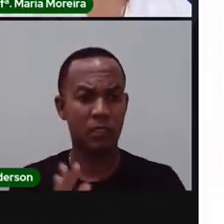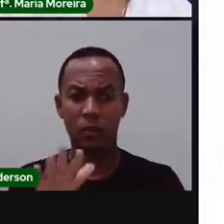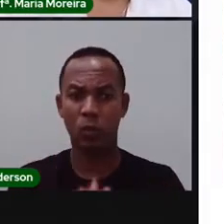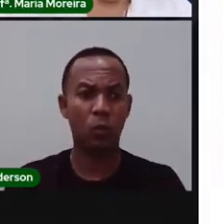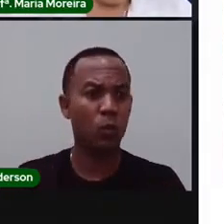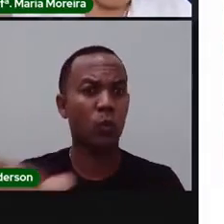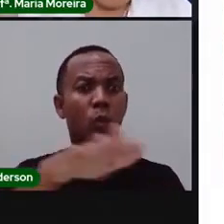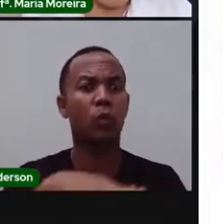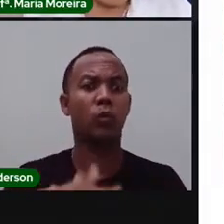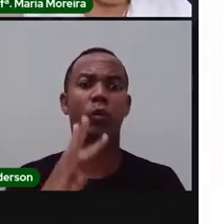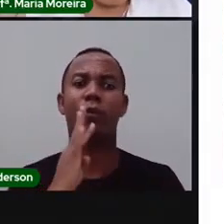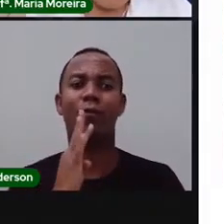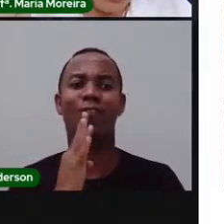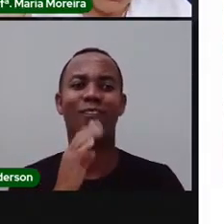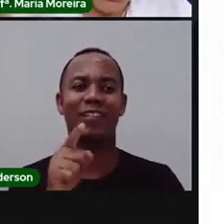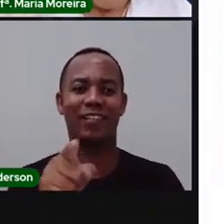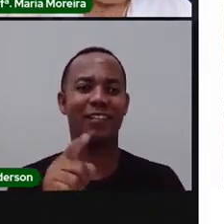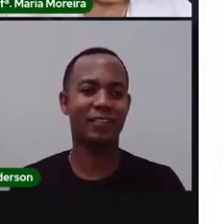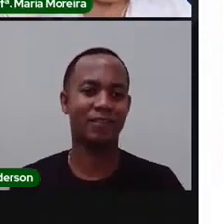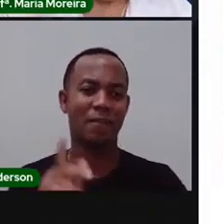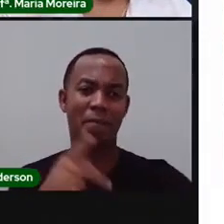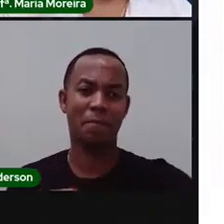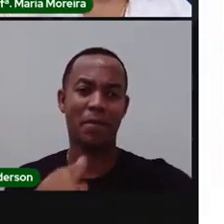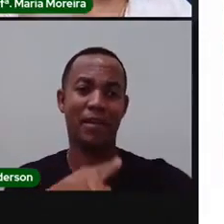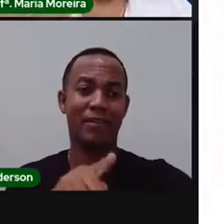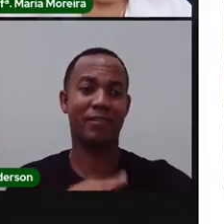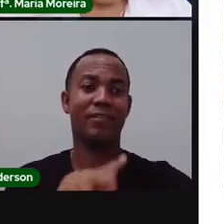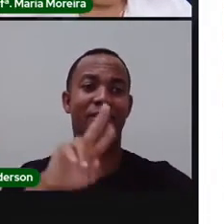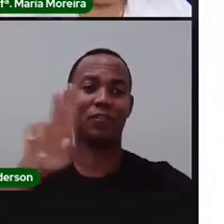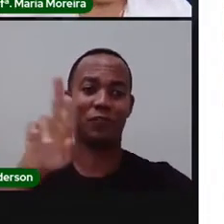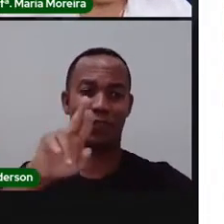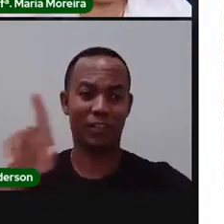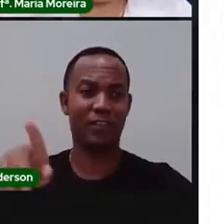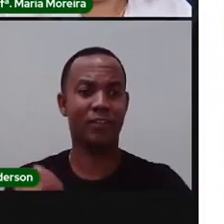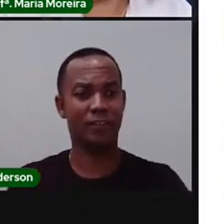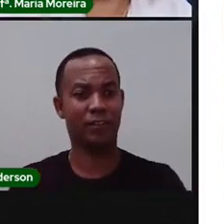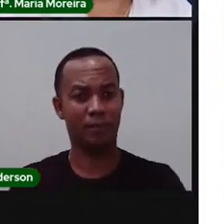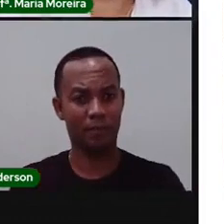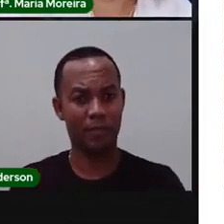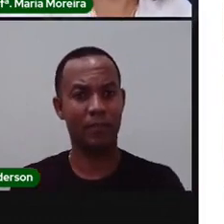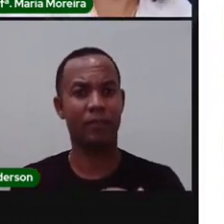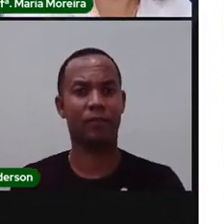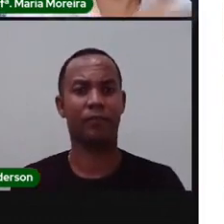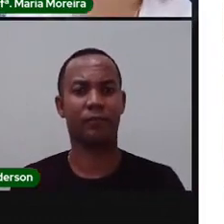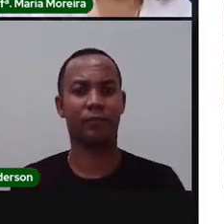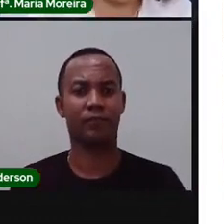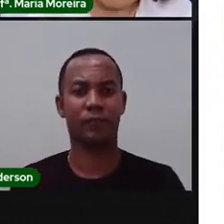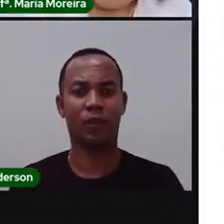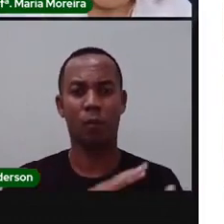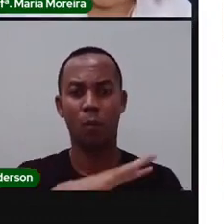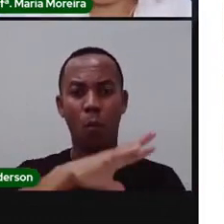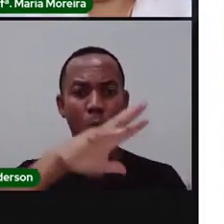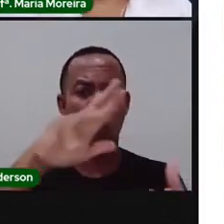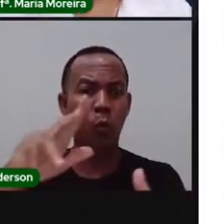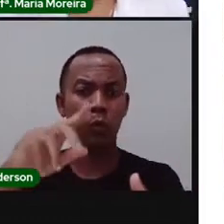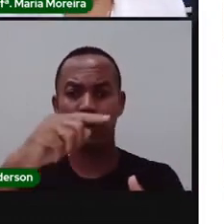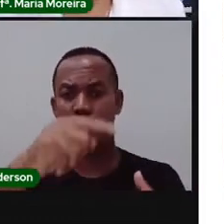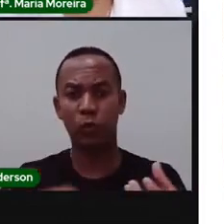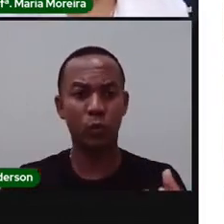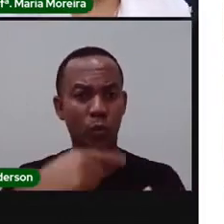pra fora do Brasil, ou seja, Feira de Santana através da Quixaveira da Machinha é conhecida no mundo inteiro.